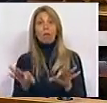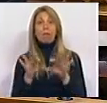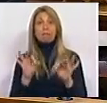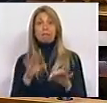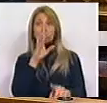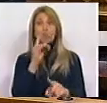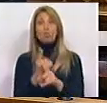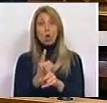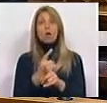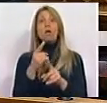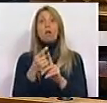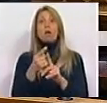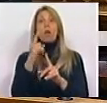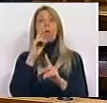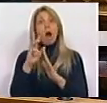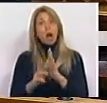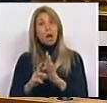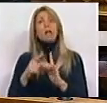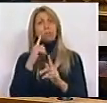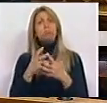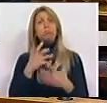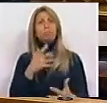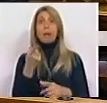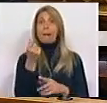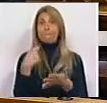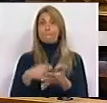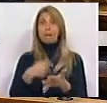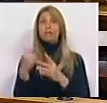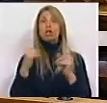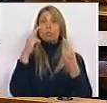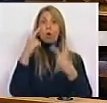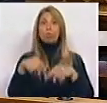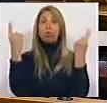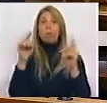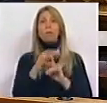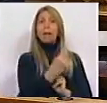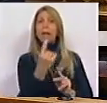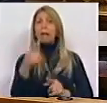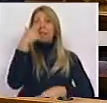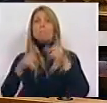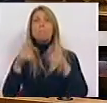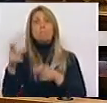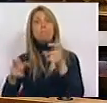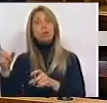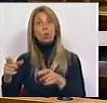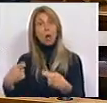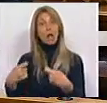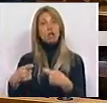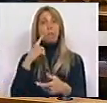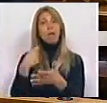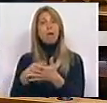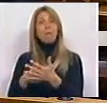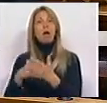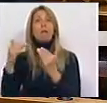dos custos do transporte público e também dos custos por passageiro transportado. Isto é, as despesas destas empresas